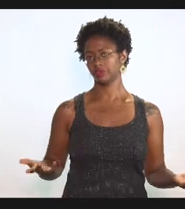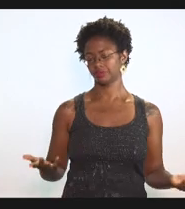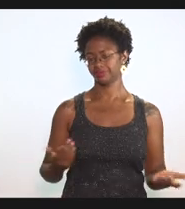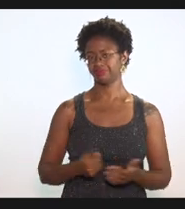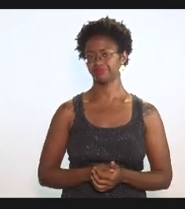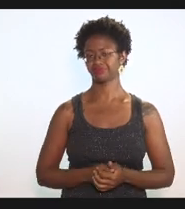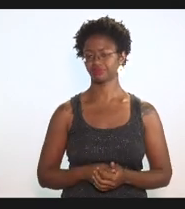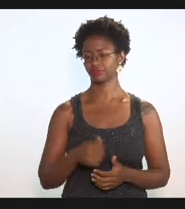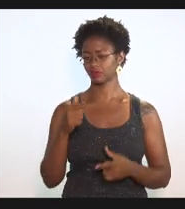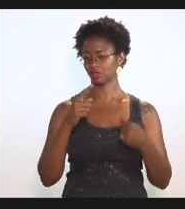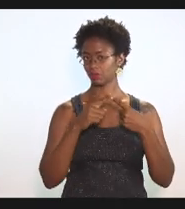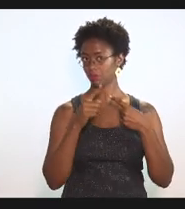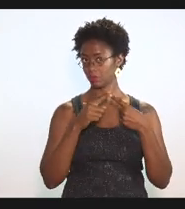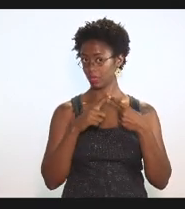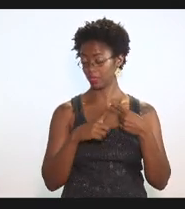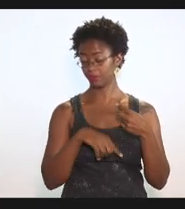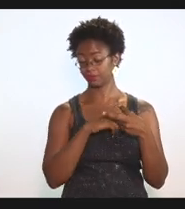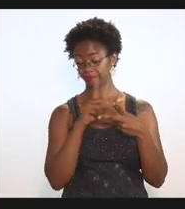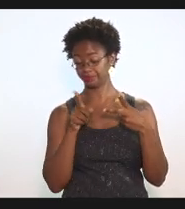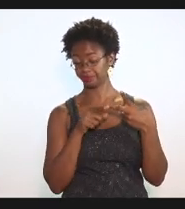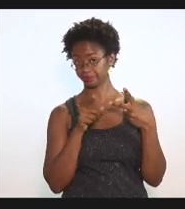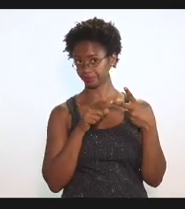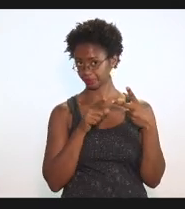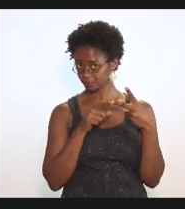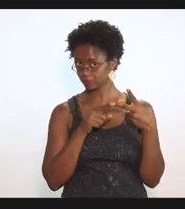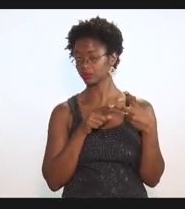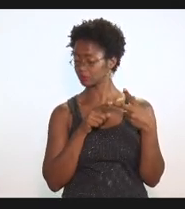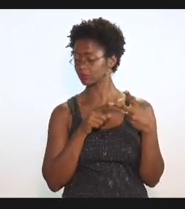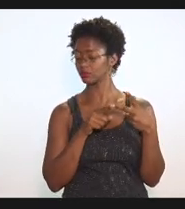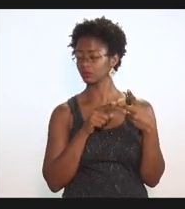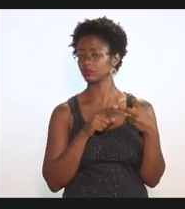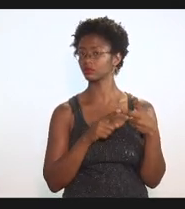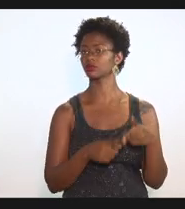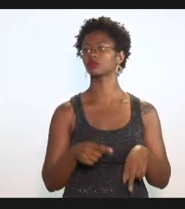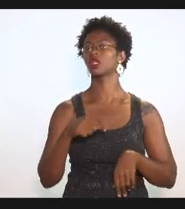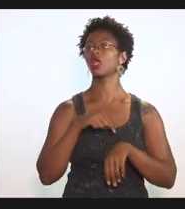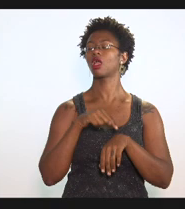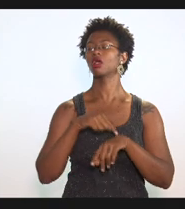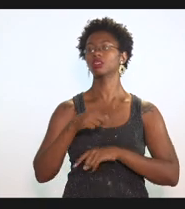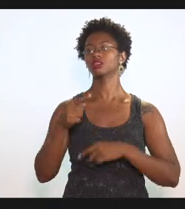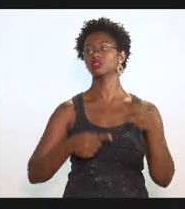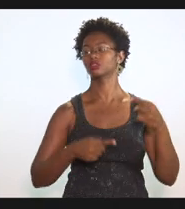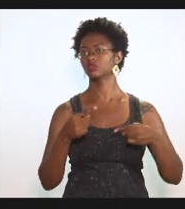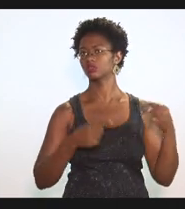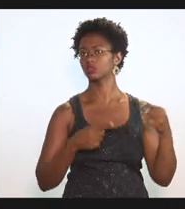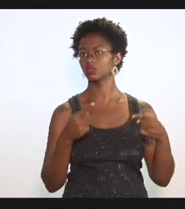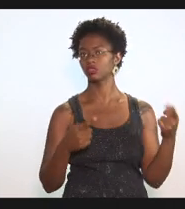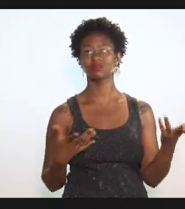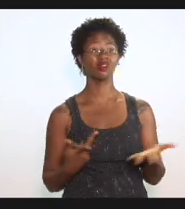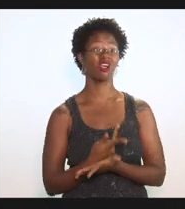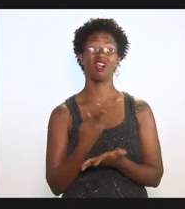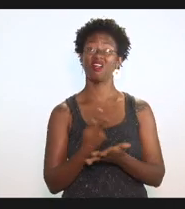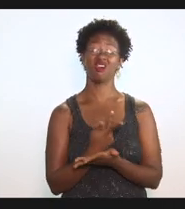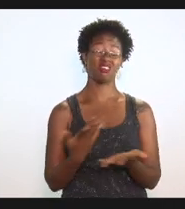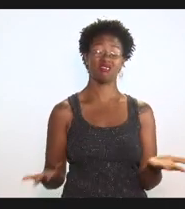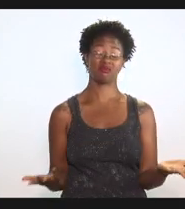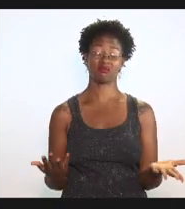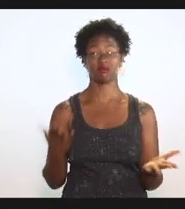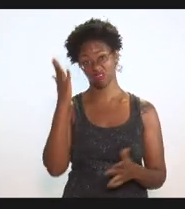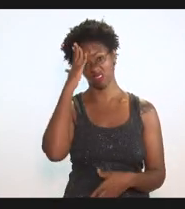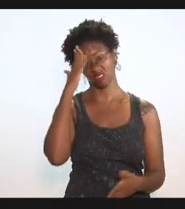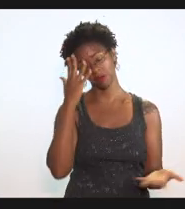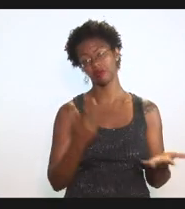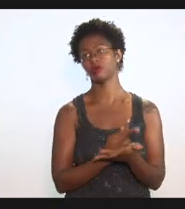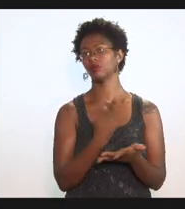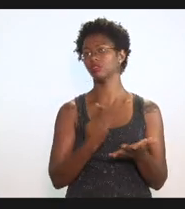esse é o primeiro ponto o segundo ponto o momento da discussão é absolutamente equivocado esse